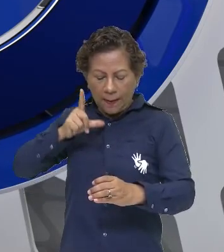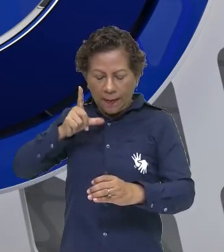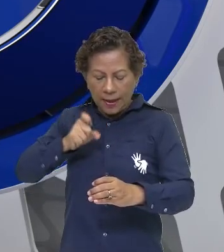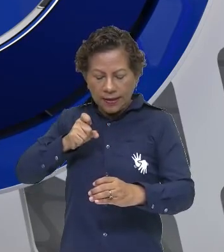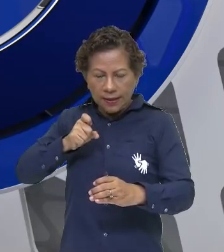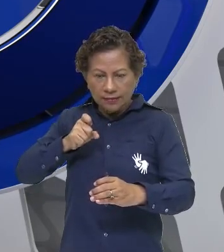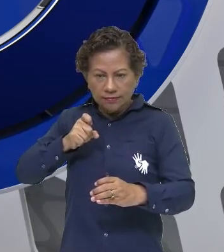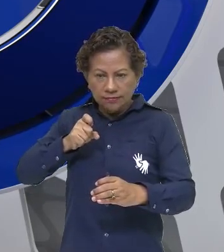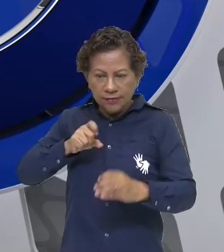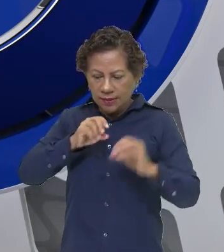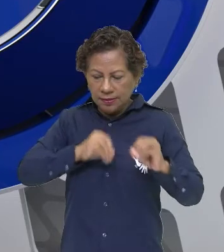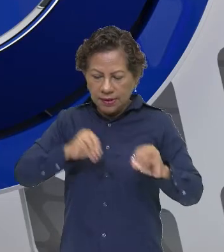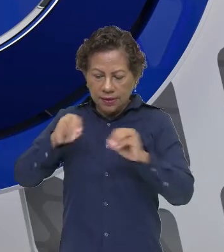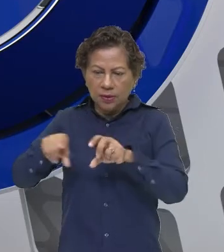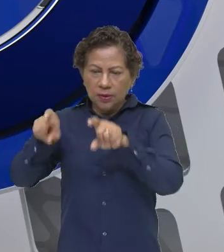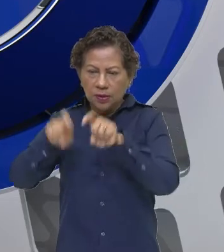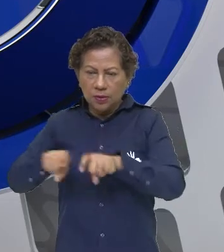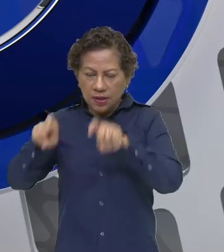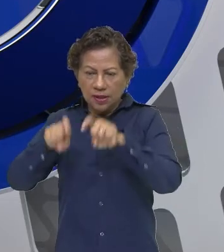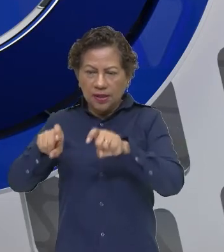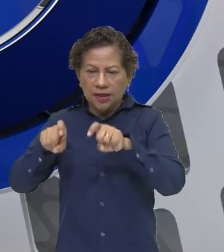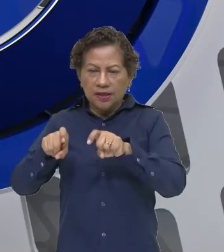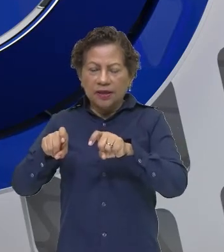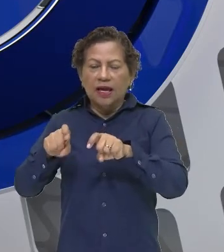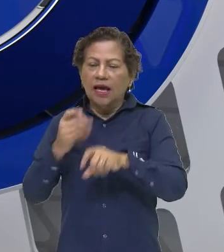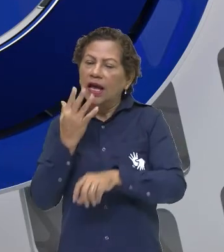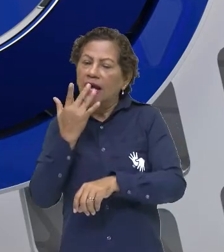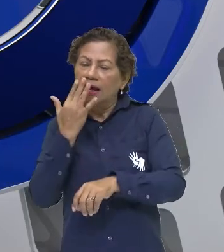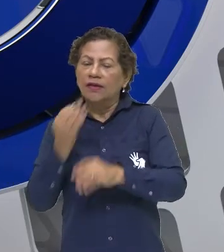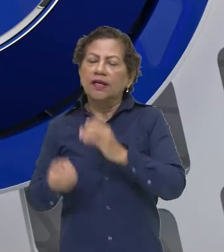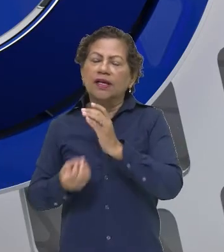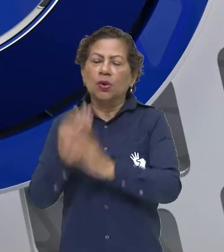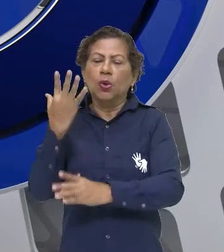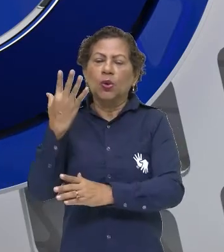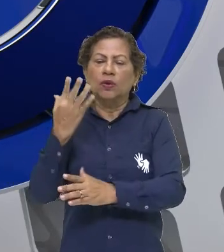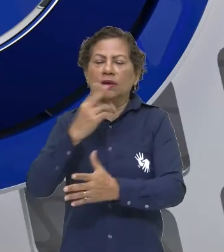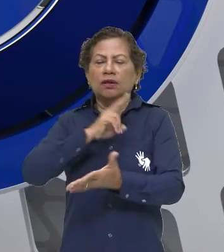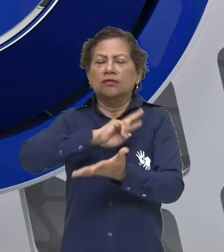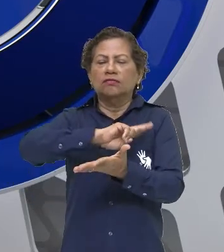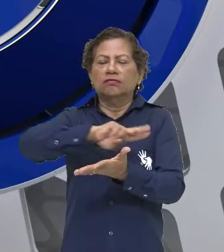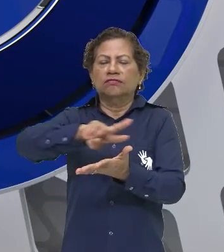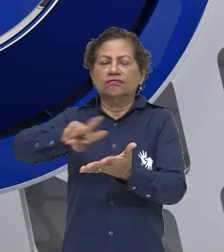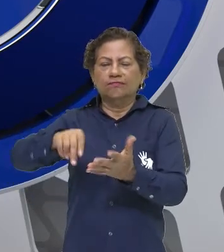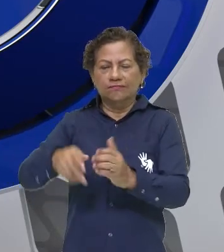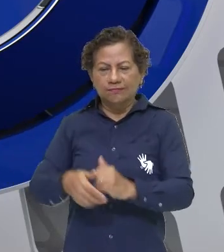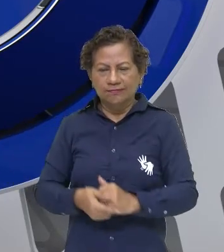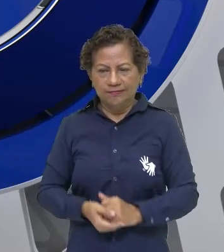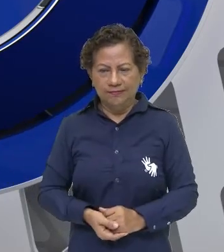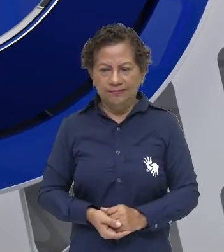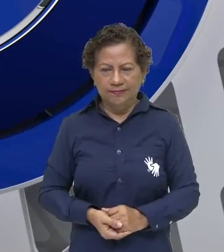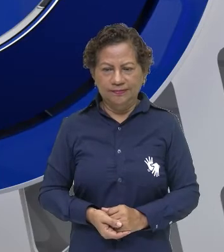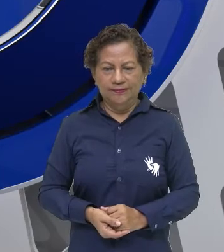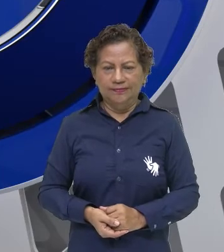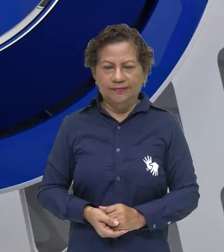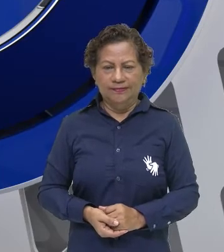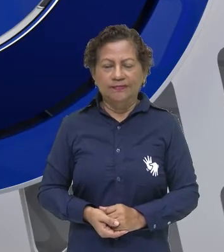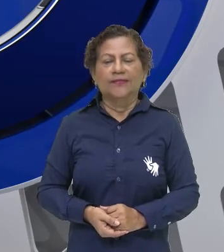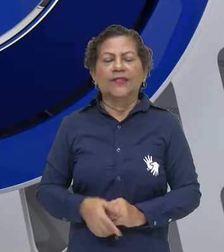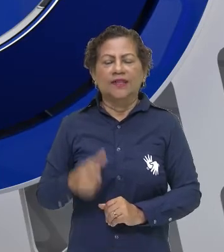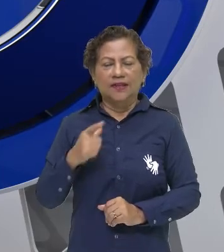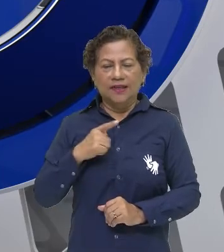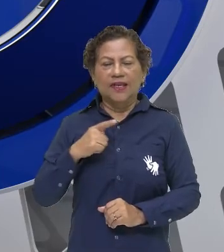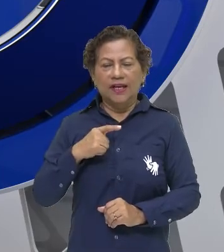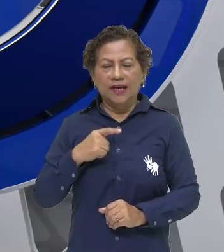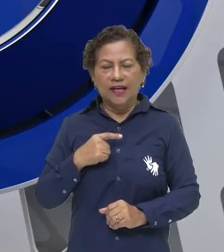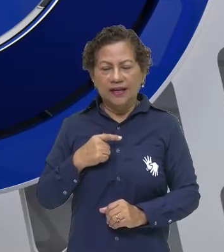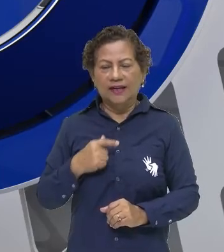artistas vão lá e vão dar cores, vão criar o colorido daquelas partículas que foram aumentadas